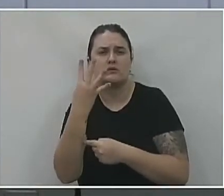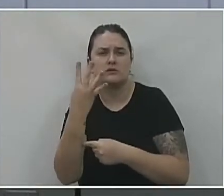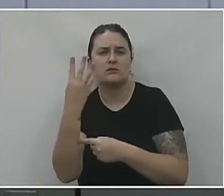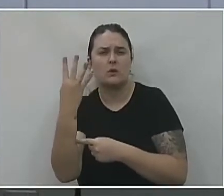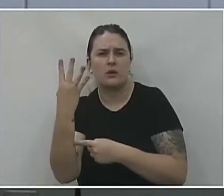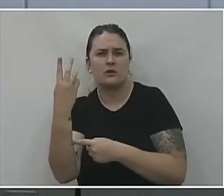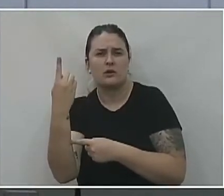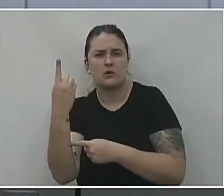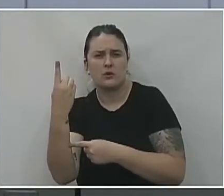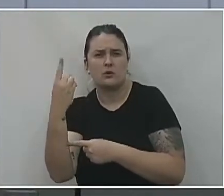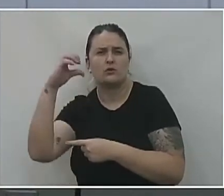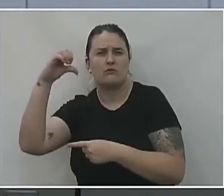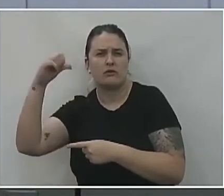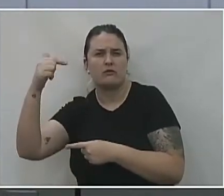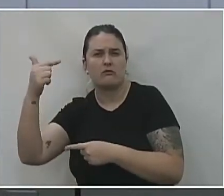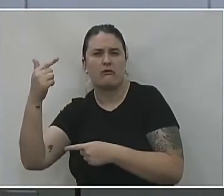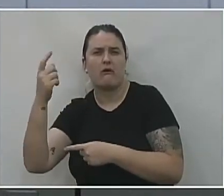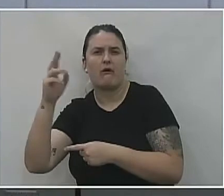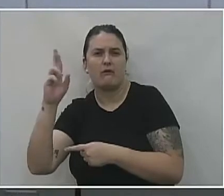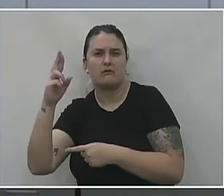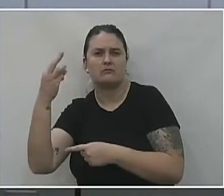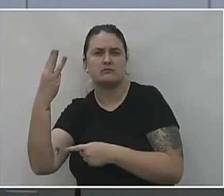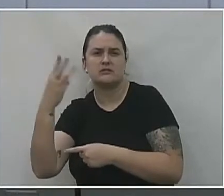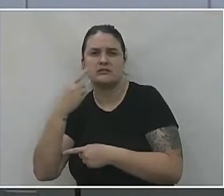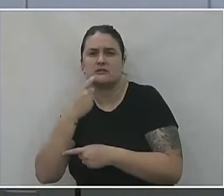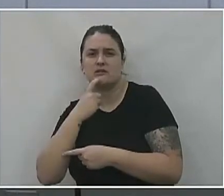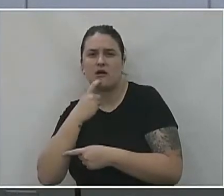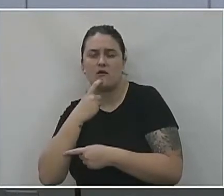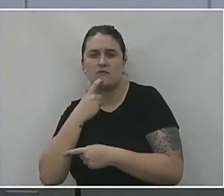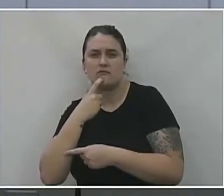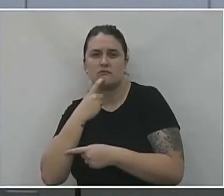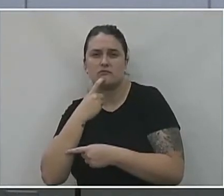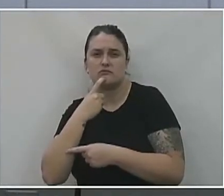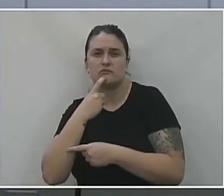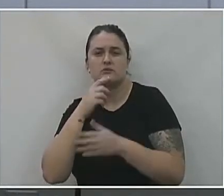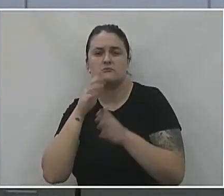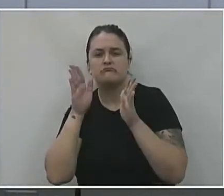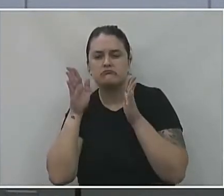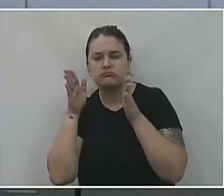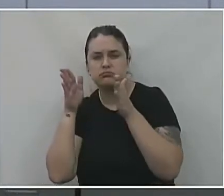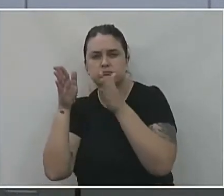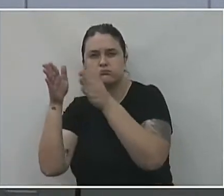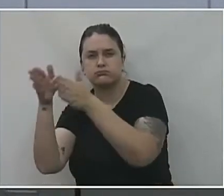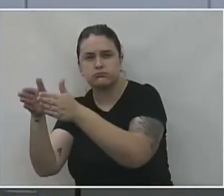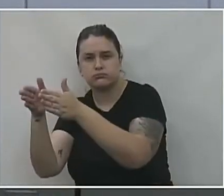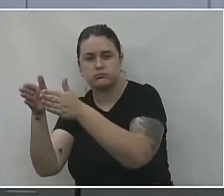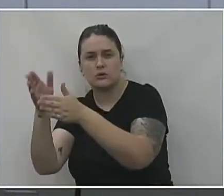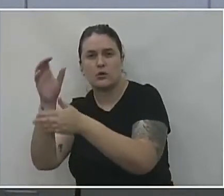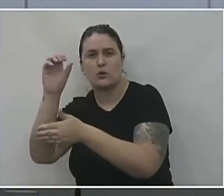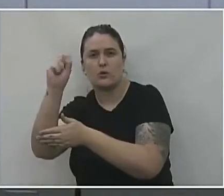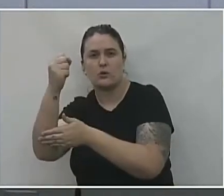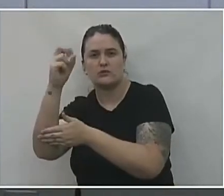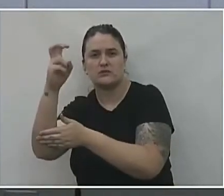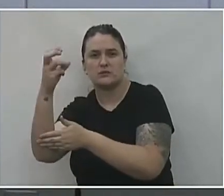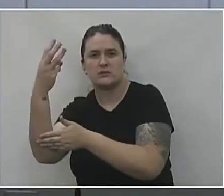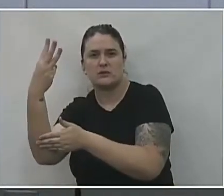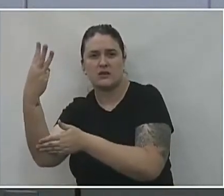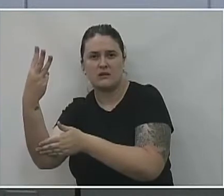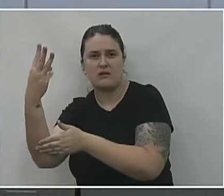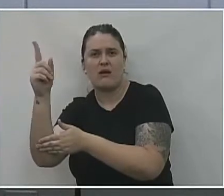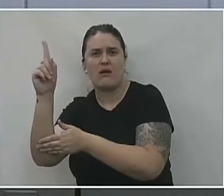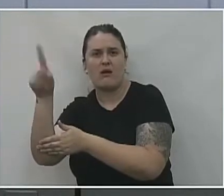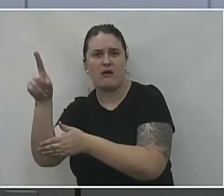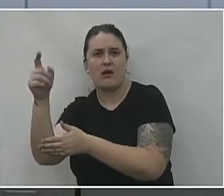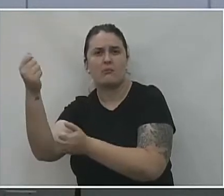,292 reais e 3 centavos foram direcionados para a fonte 853, que é o